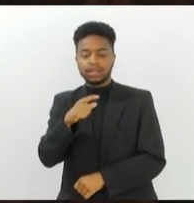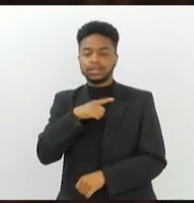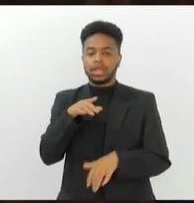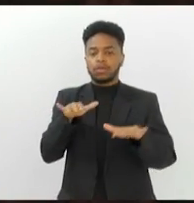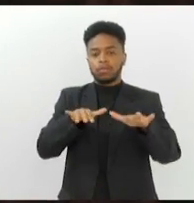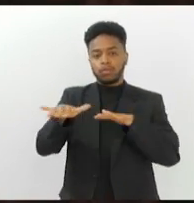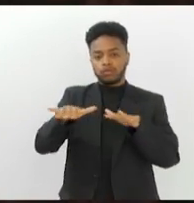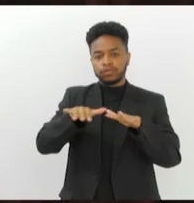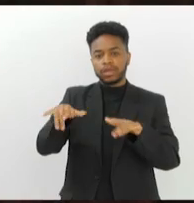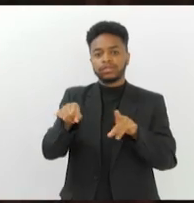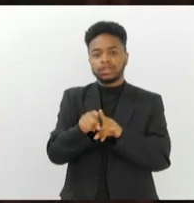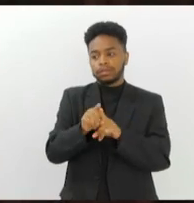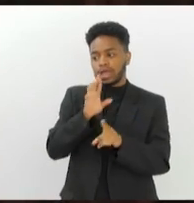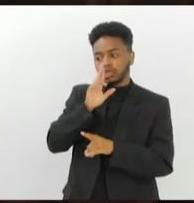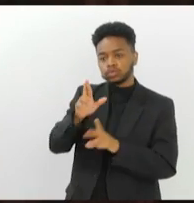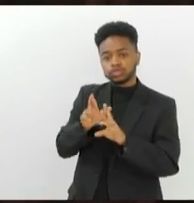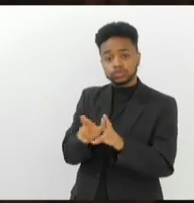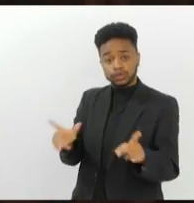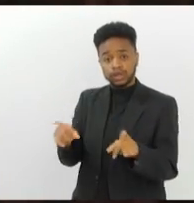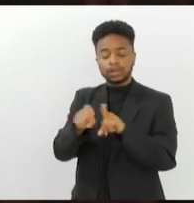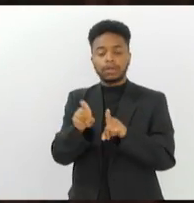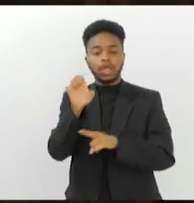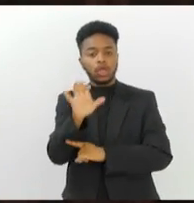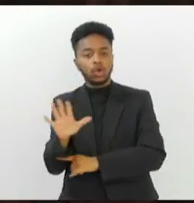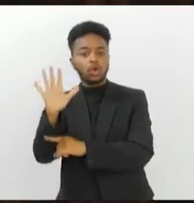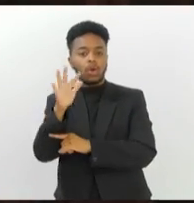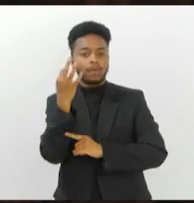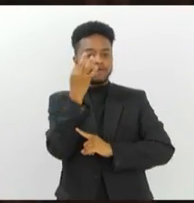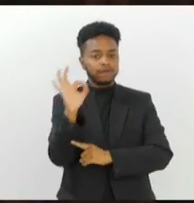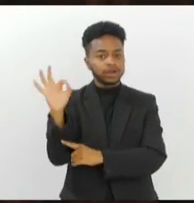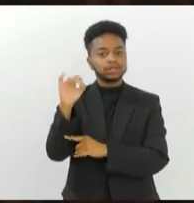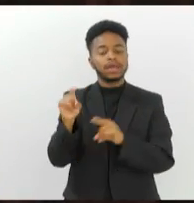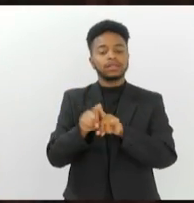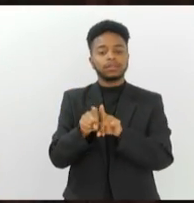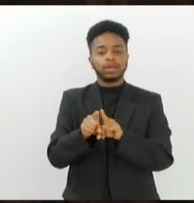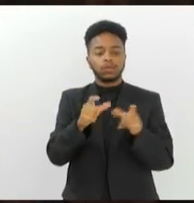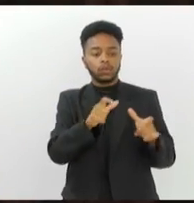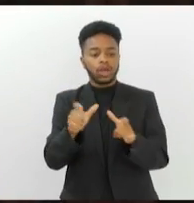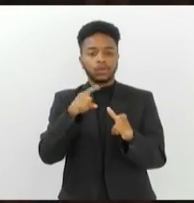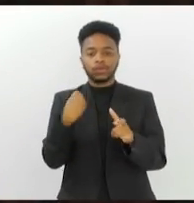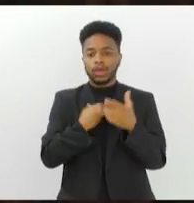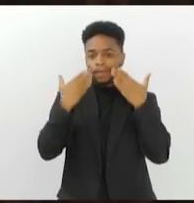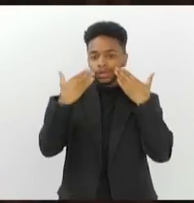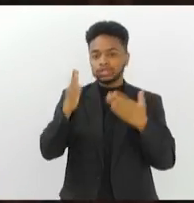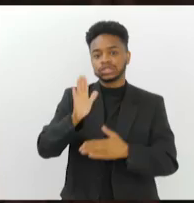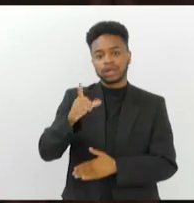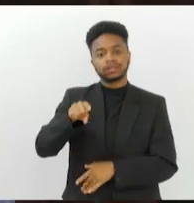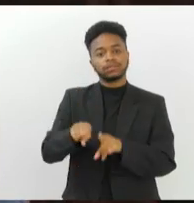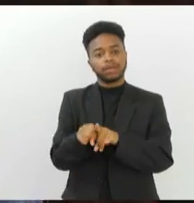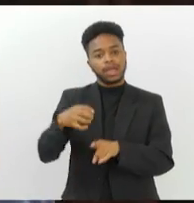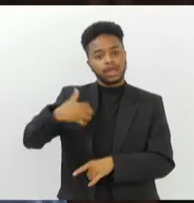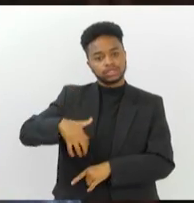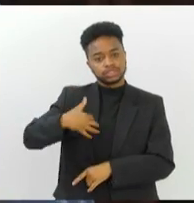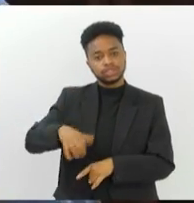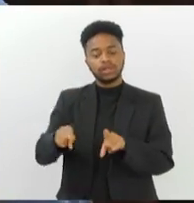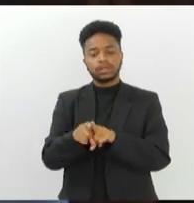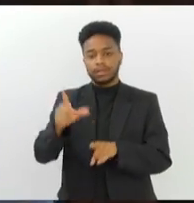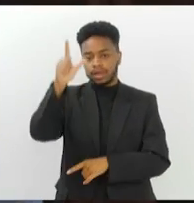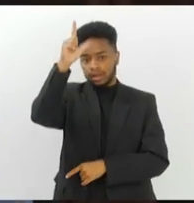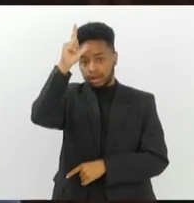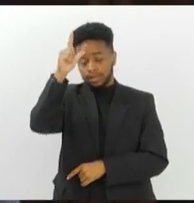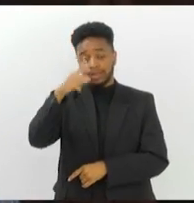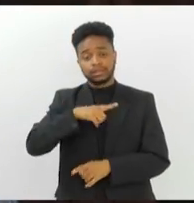resposta, na Europa, na França, lugares onde a já se apresentou, na Argentina, na Alemanha.